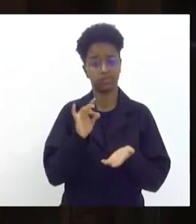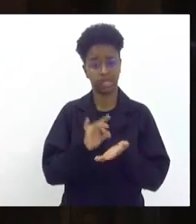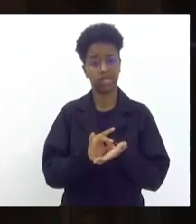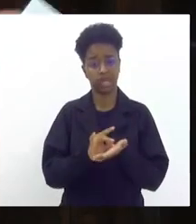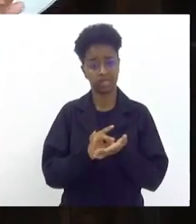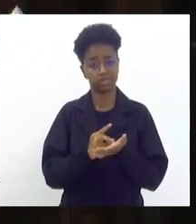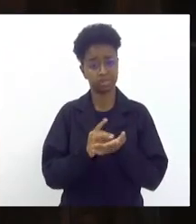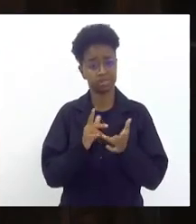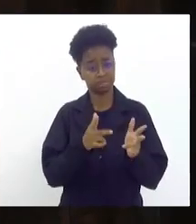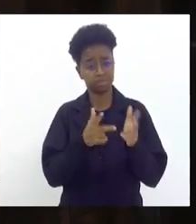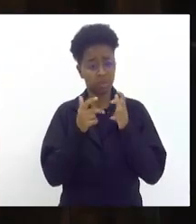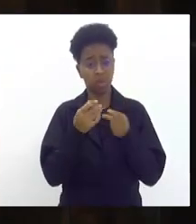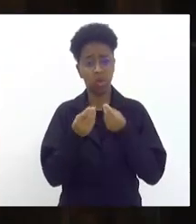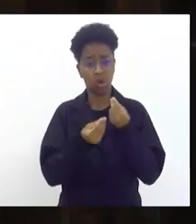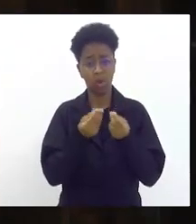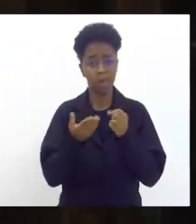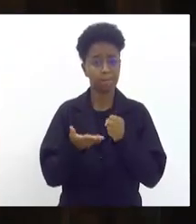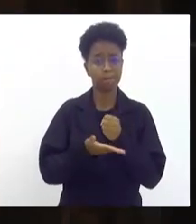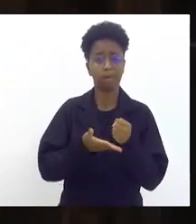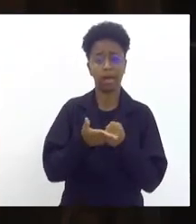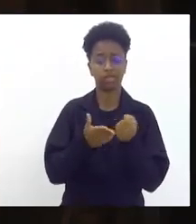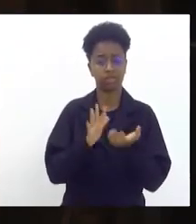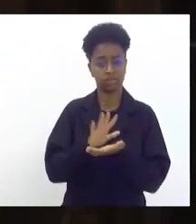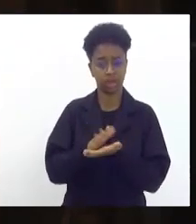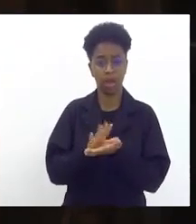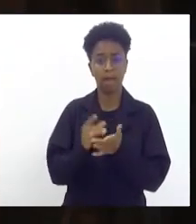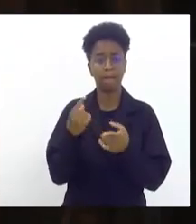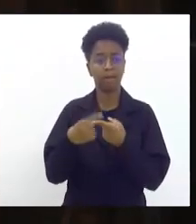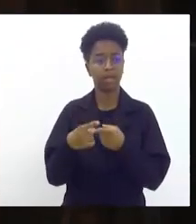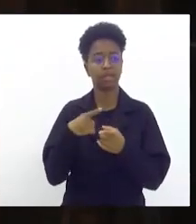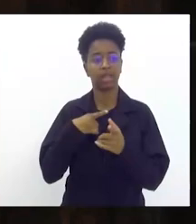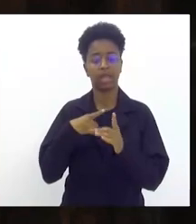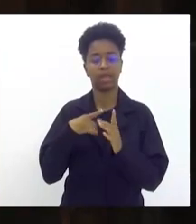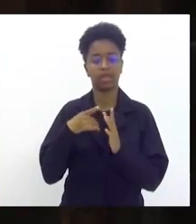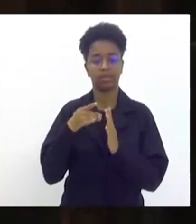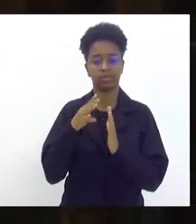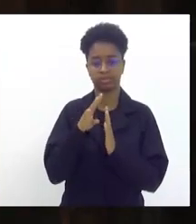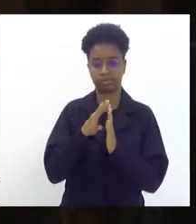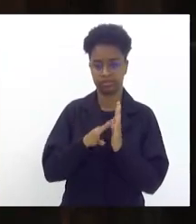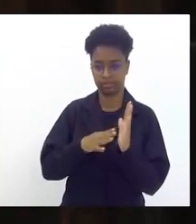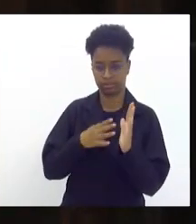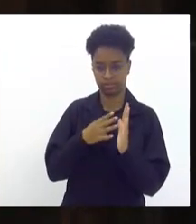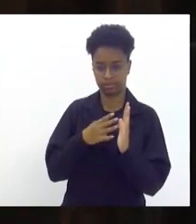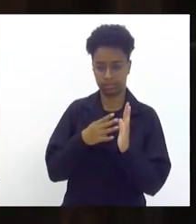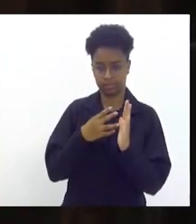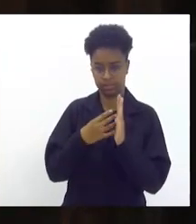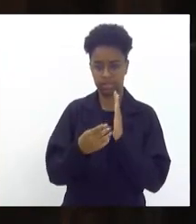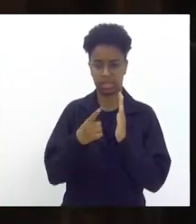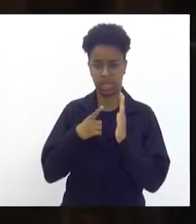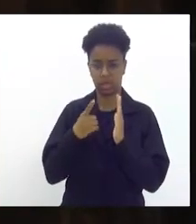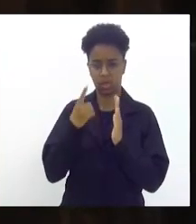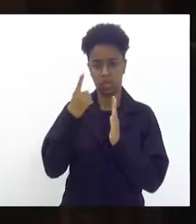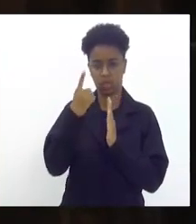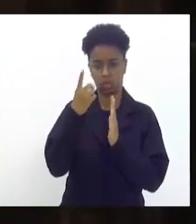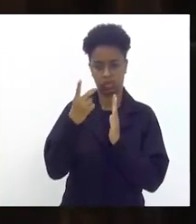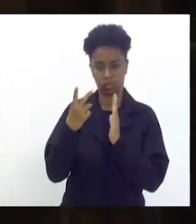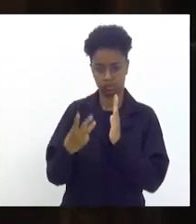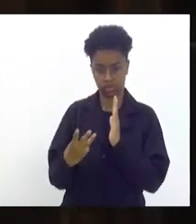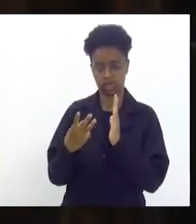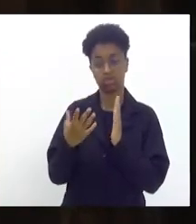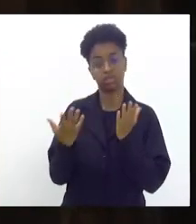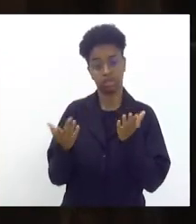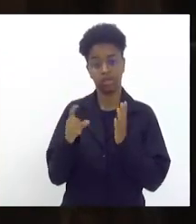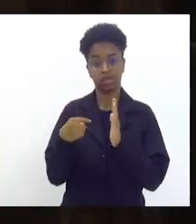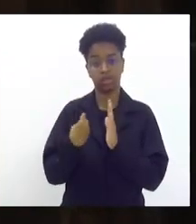a base do samba porque o samba ele tem uma escala então a fase é um dois três nós estamos na